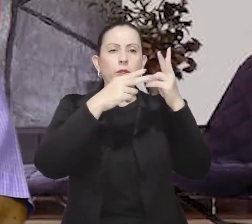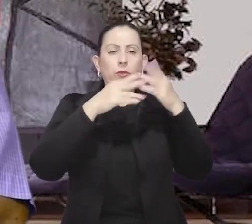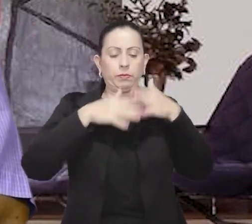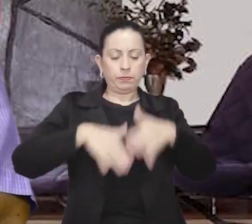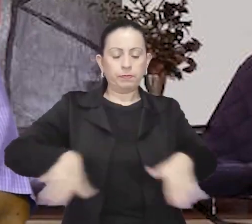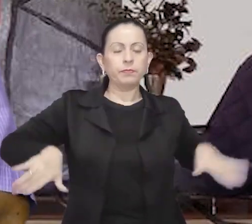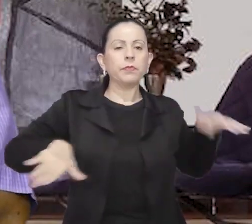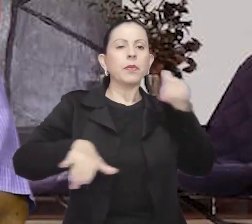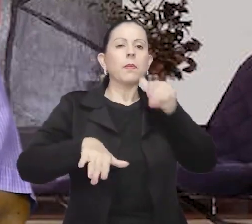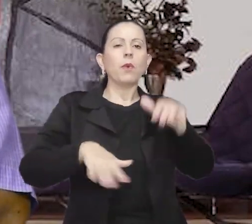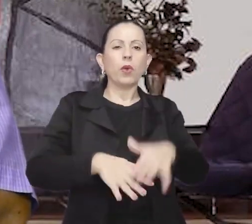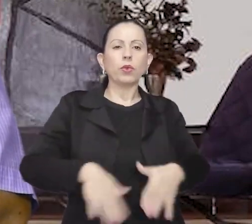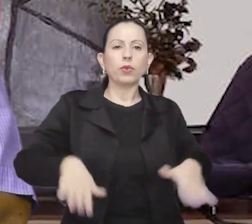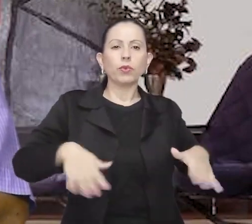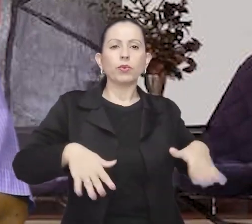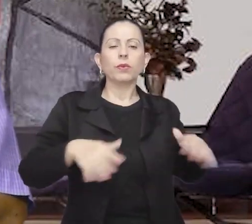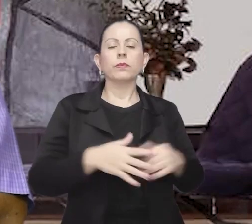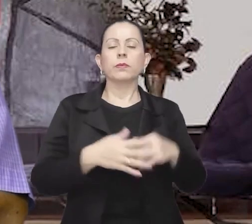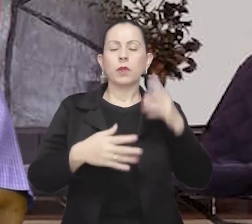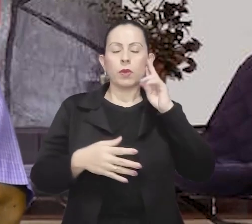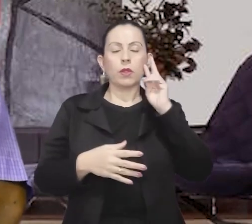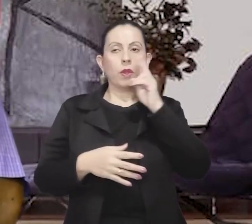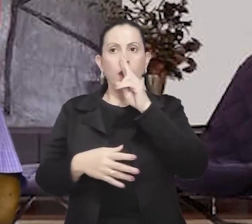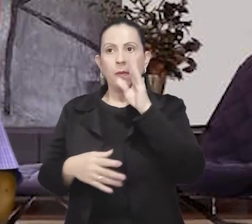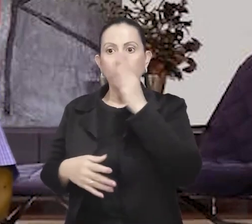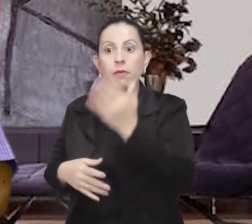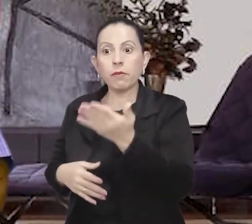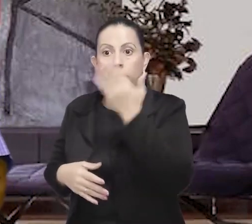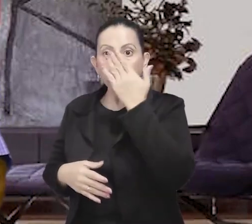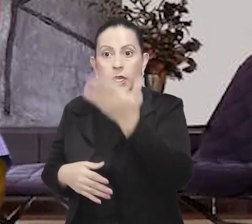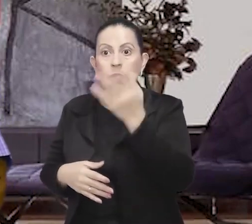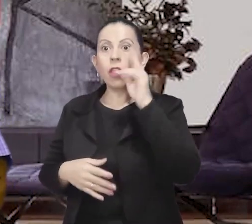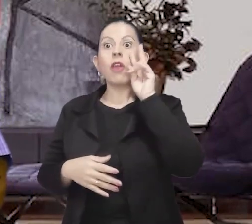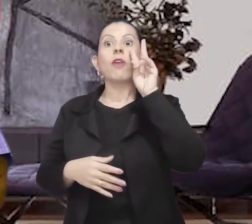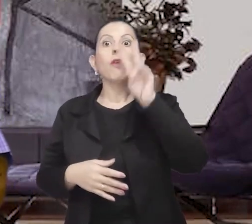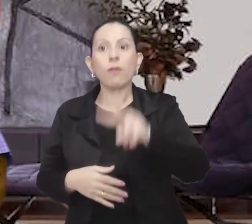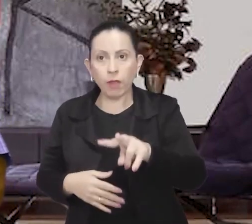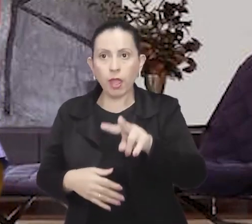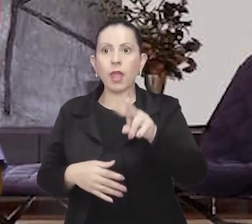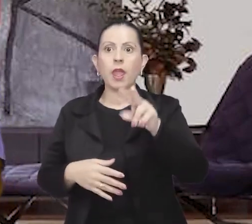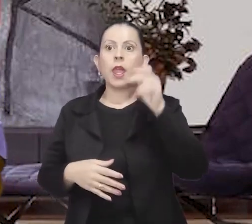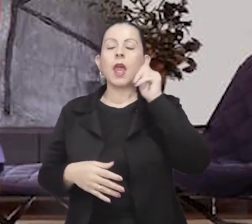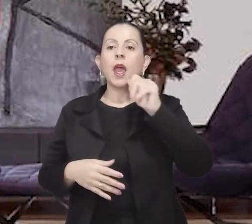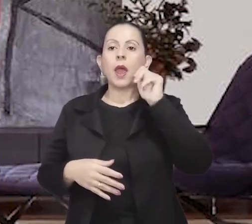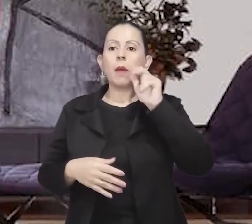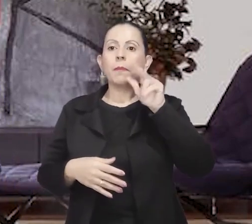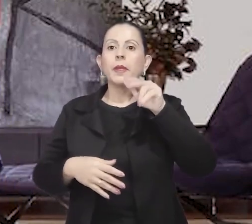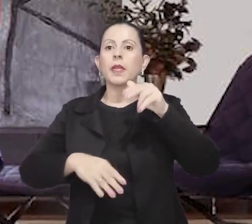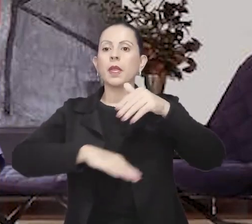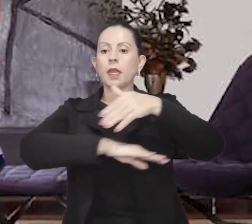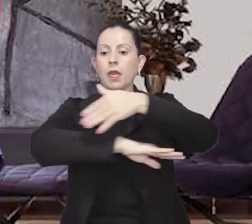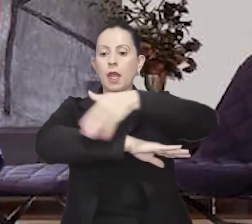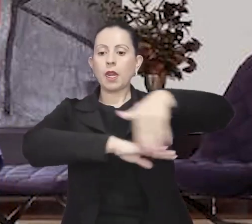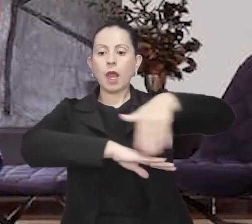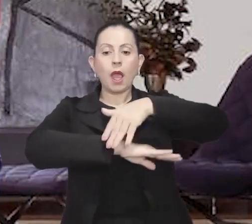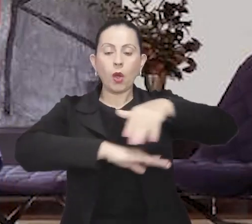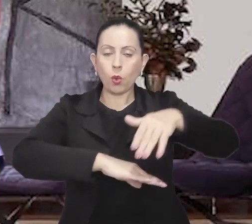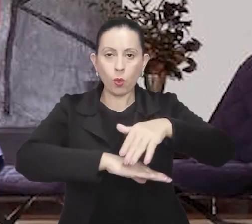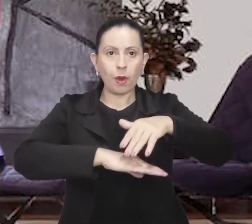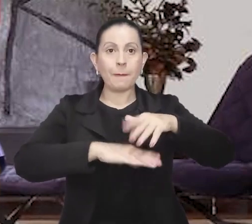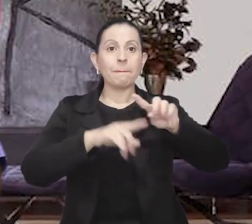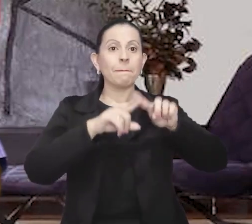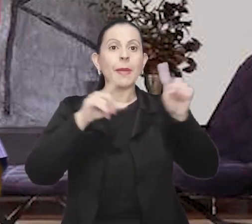vento balançando a saia de uma moça. Quando olha para frente, vê, assustado, a menina